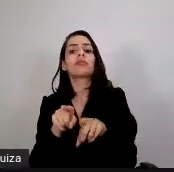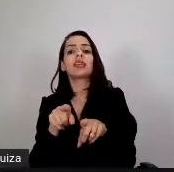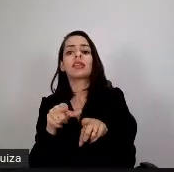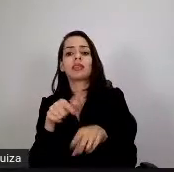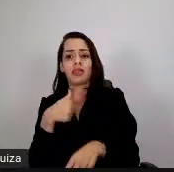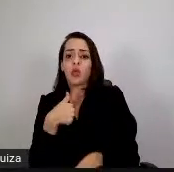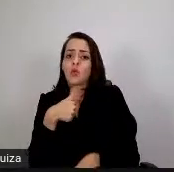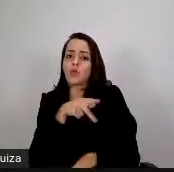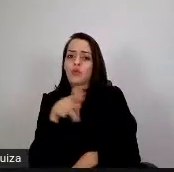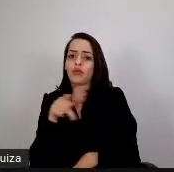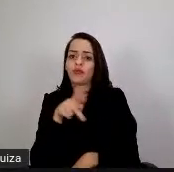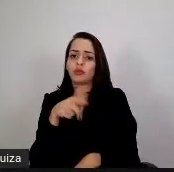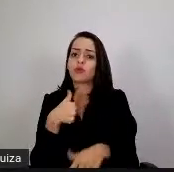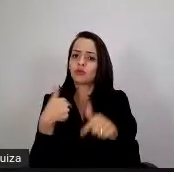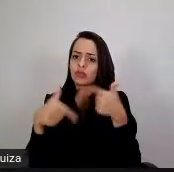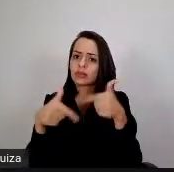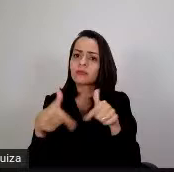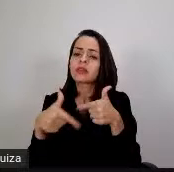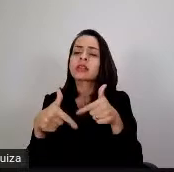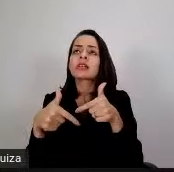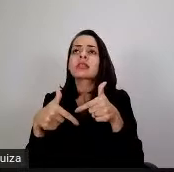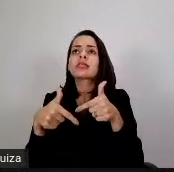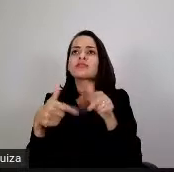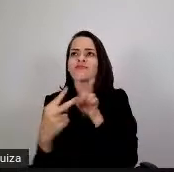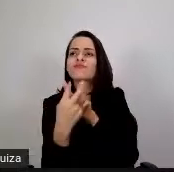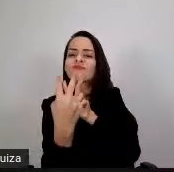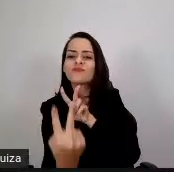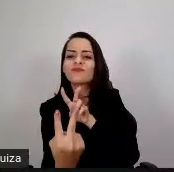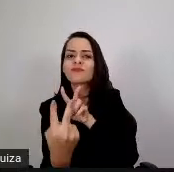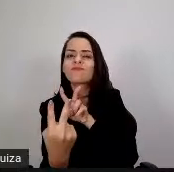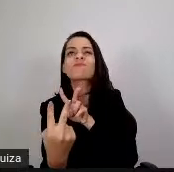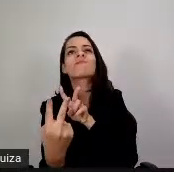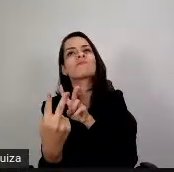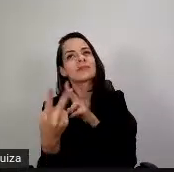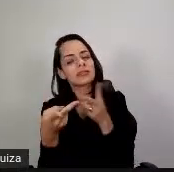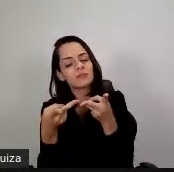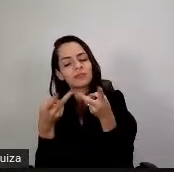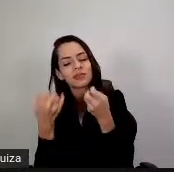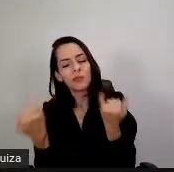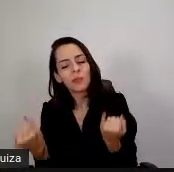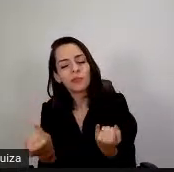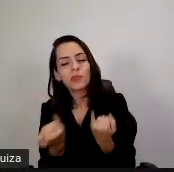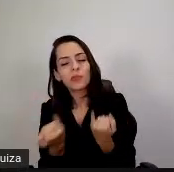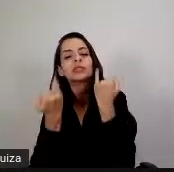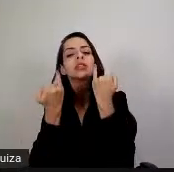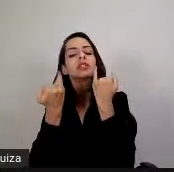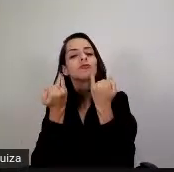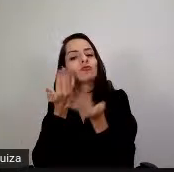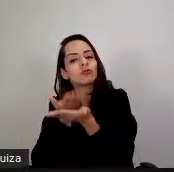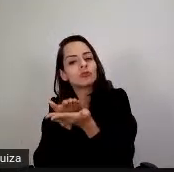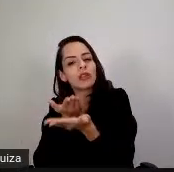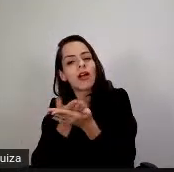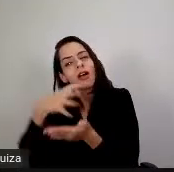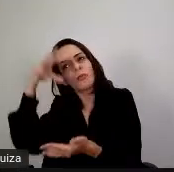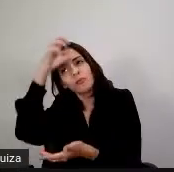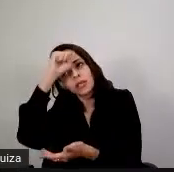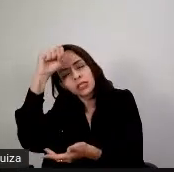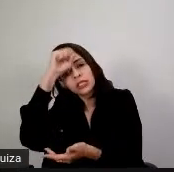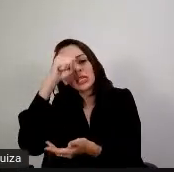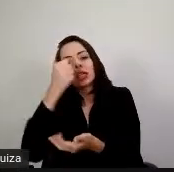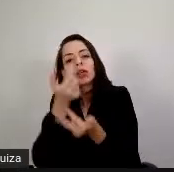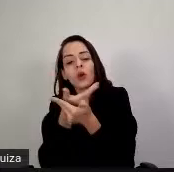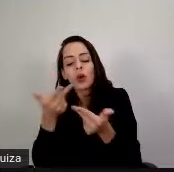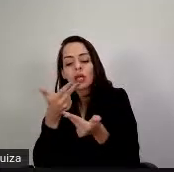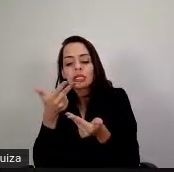e vejo o quanto é importante termos estes momentos de formação continuada para melhoria e qualificação do nosso